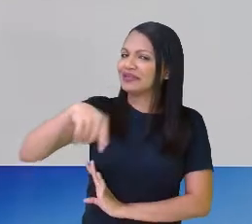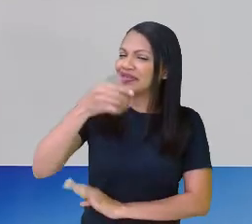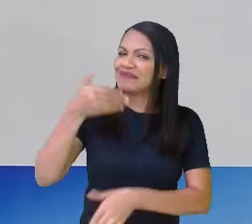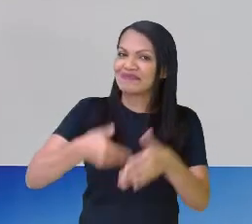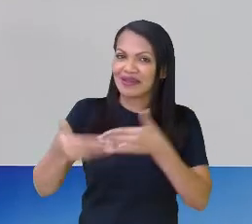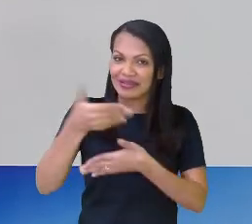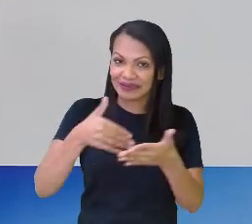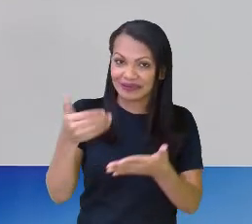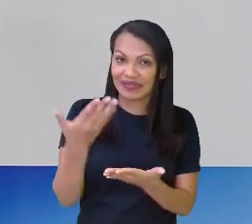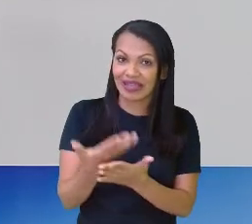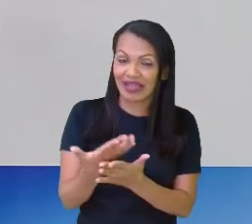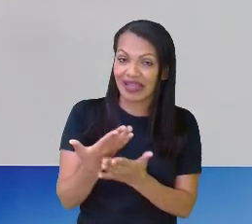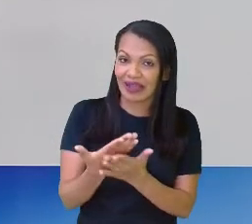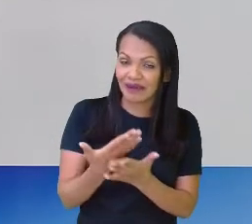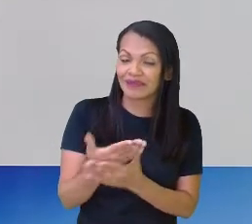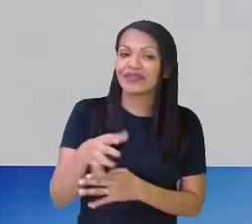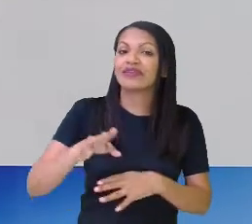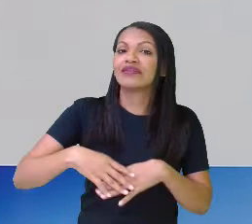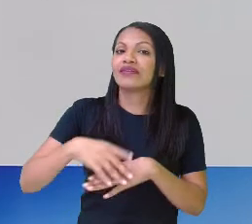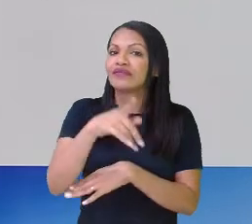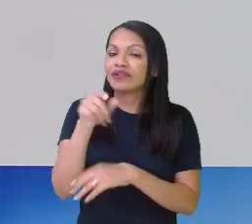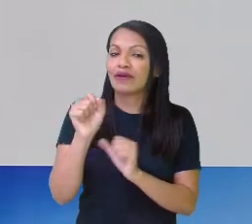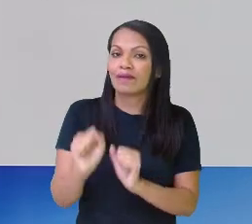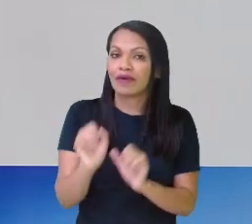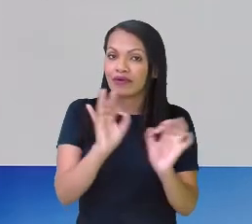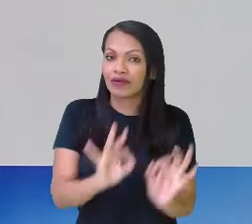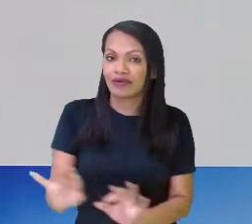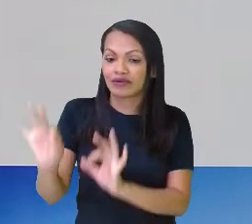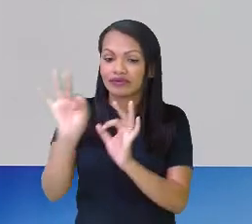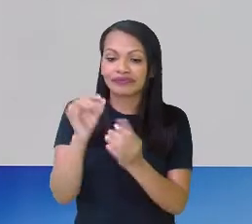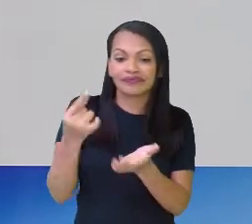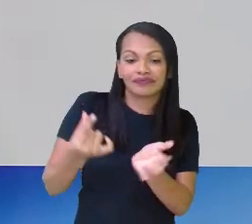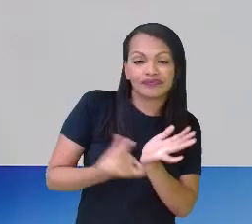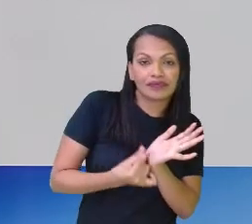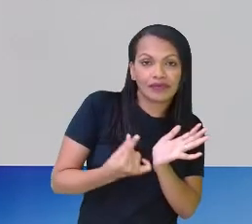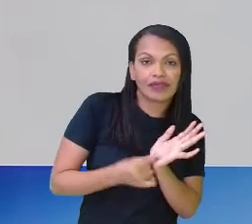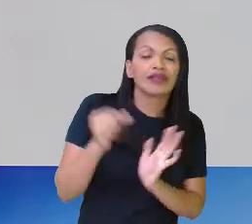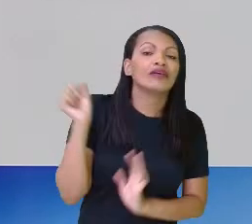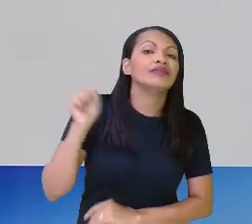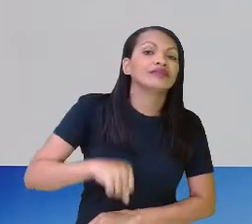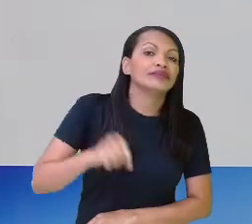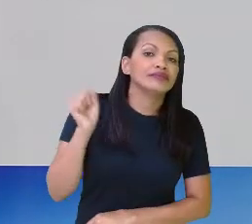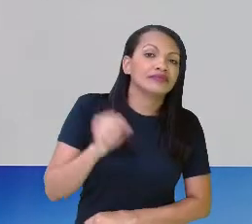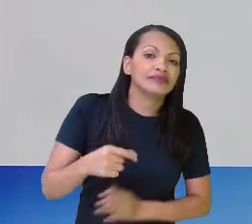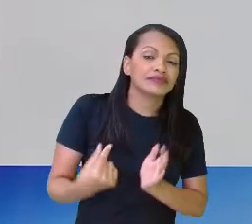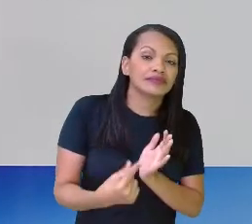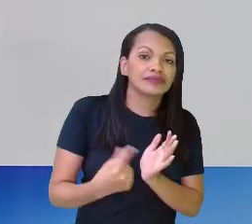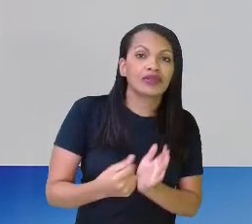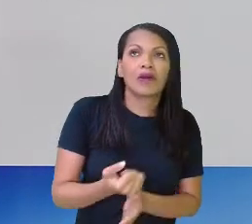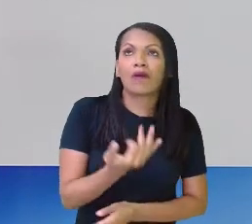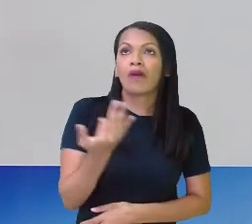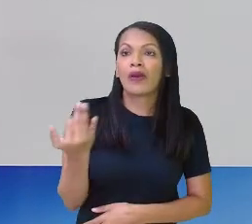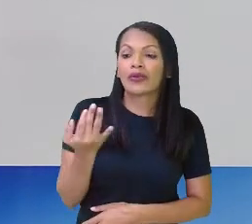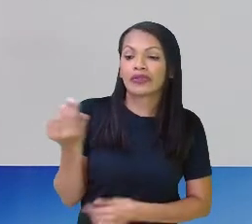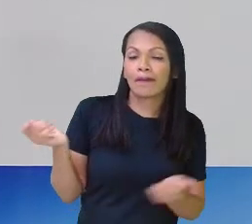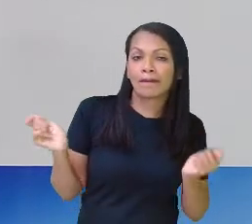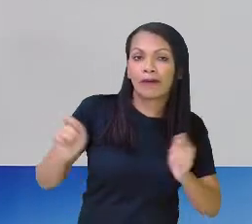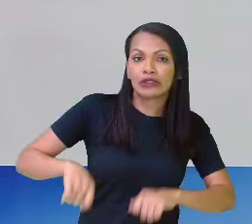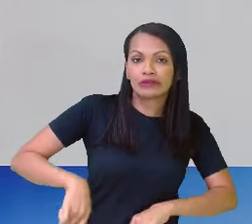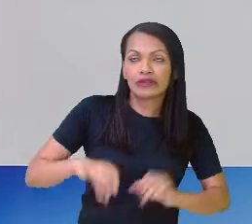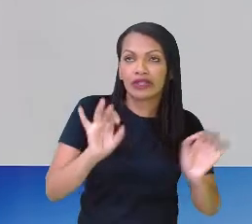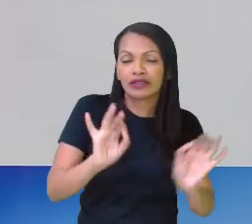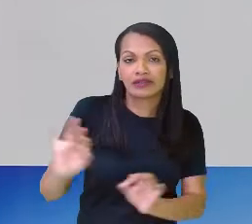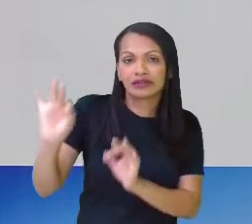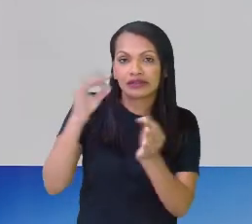aula de matemática. Você pode acompanhar essa aula pelo aplicativo? Sim! Qual é o outro meio, professora?